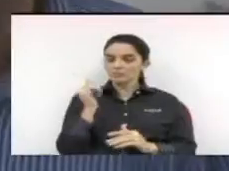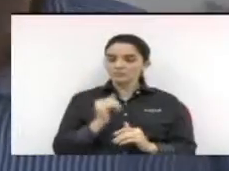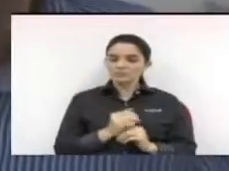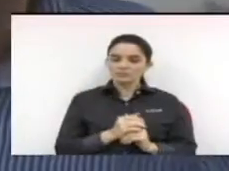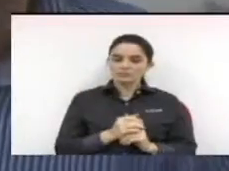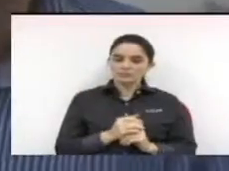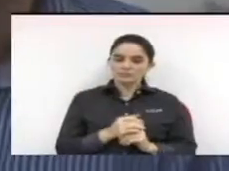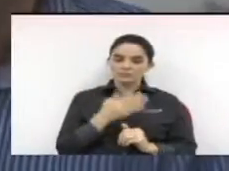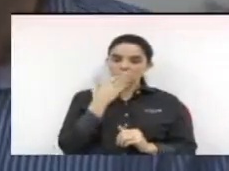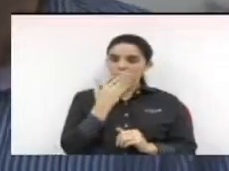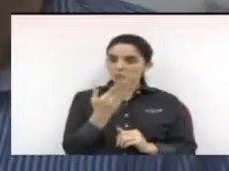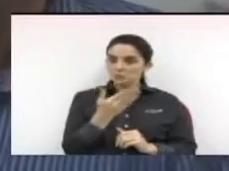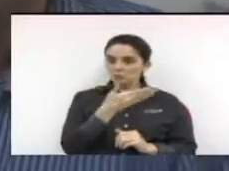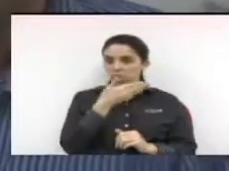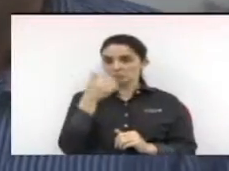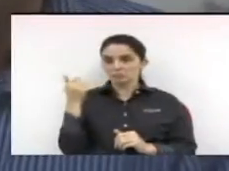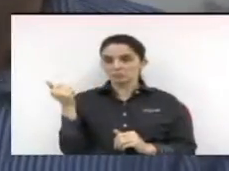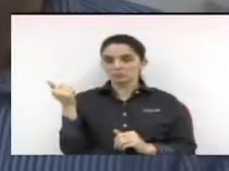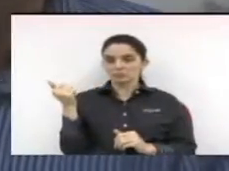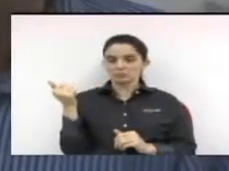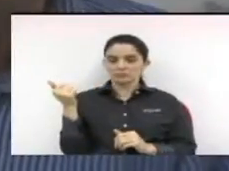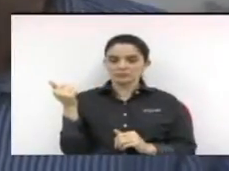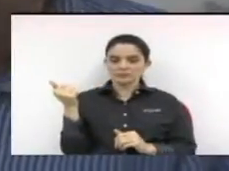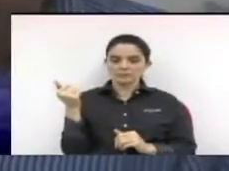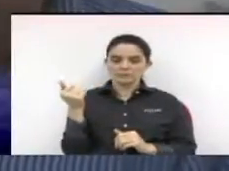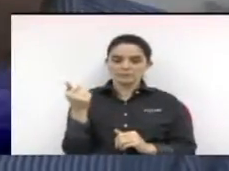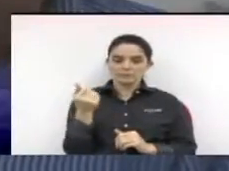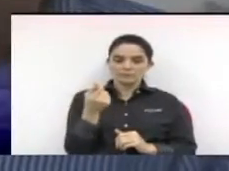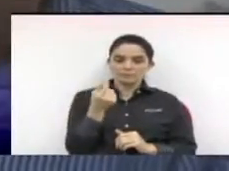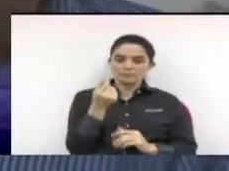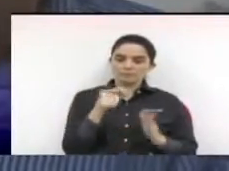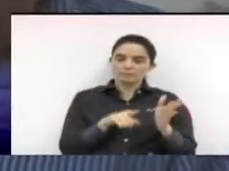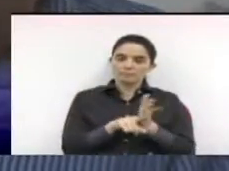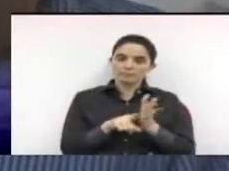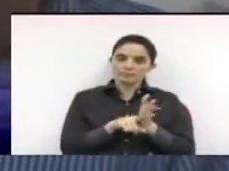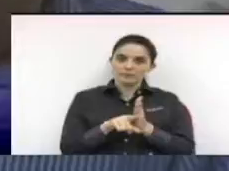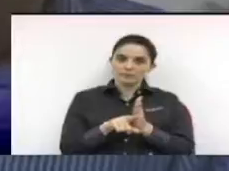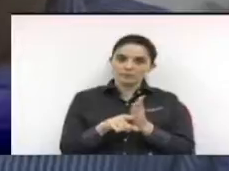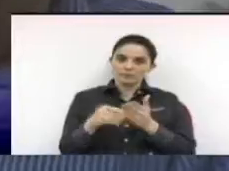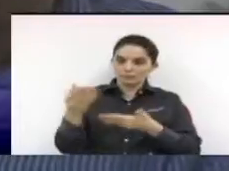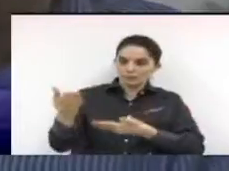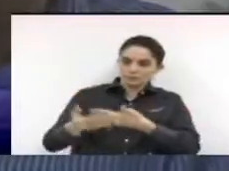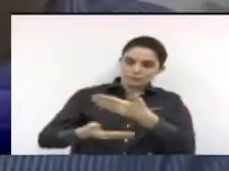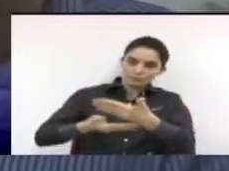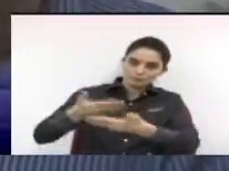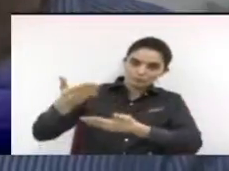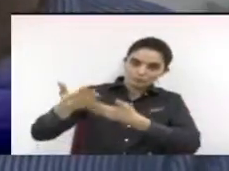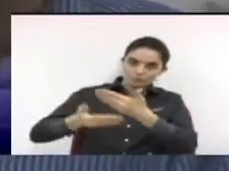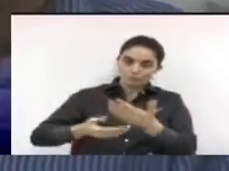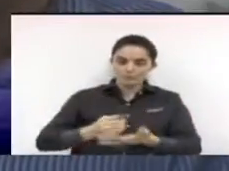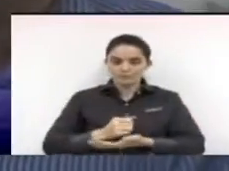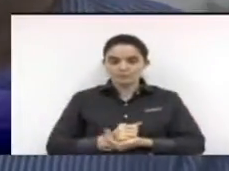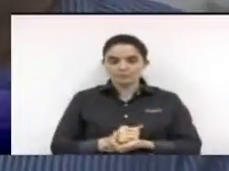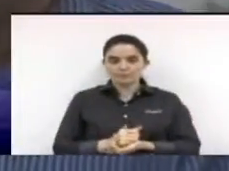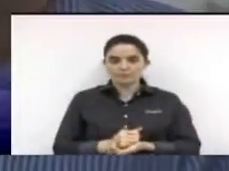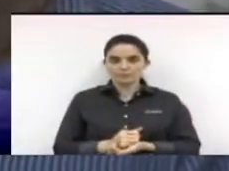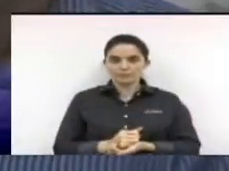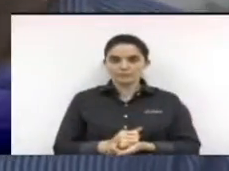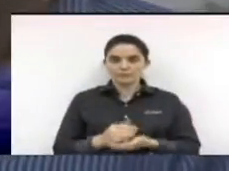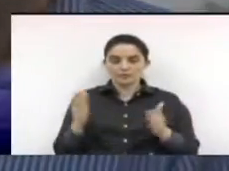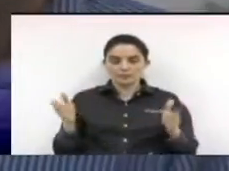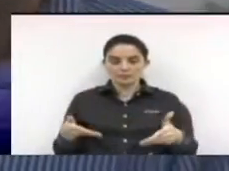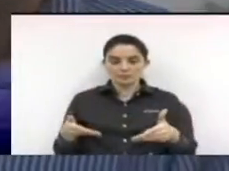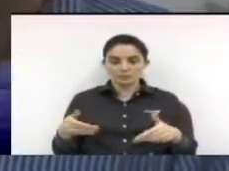Eu acho que é importante o OP, o Orçamento Participativo, mas é importante nesse momento a gente